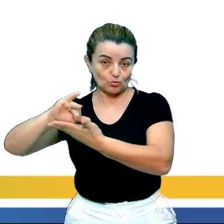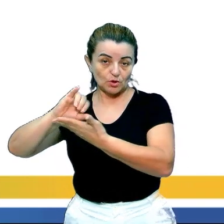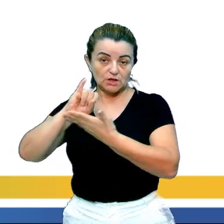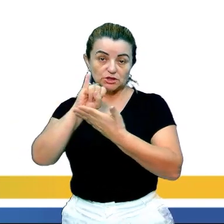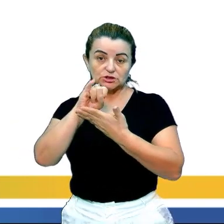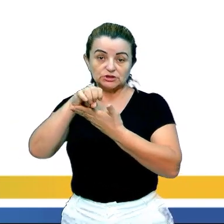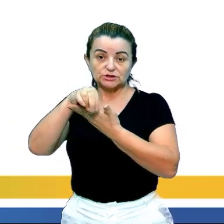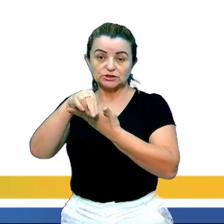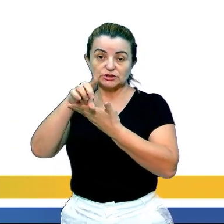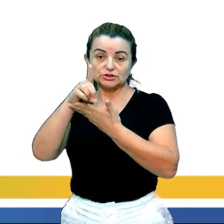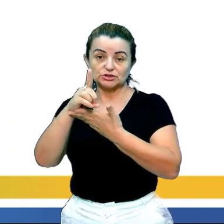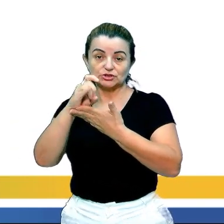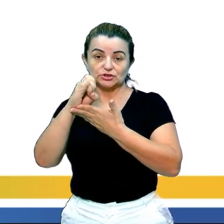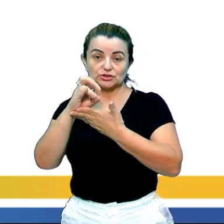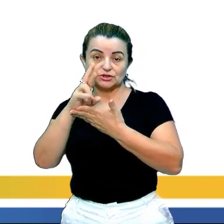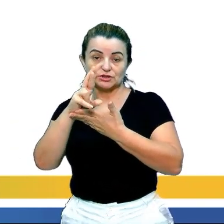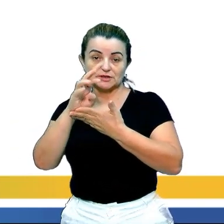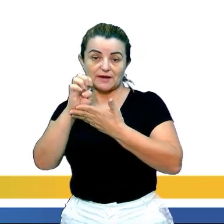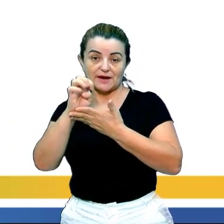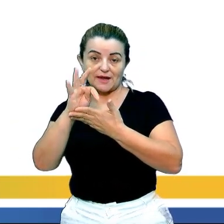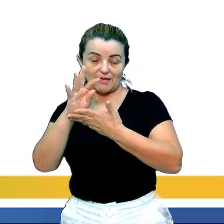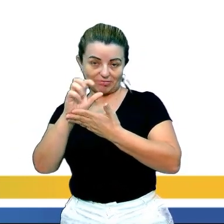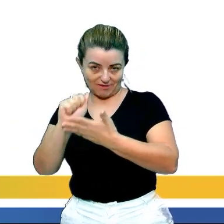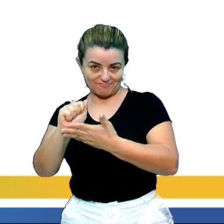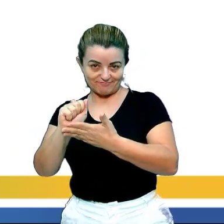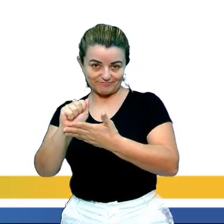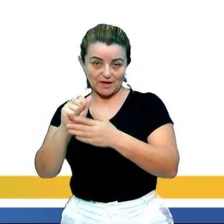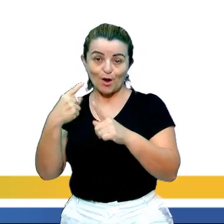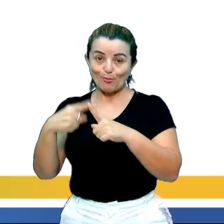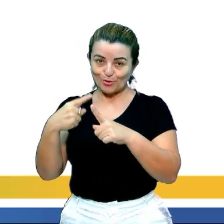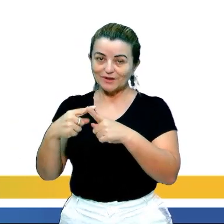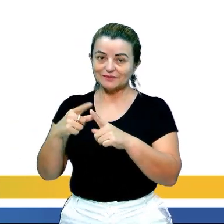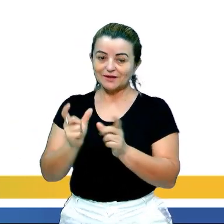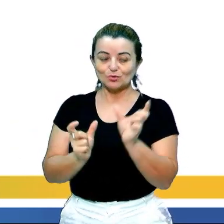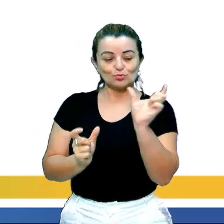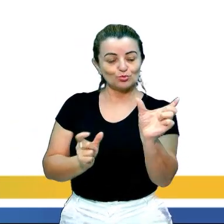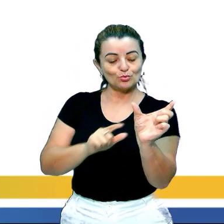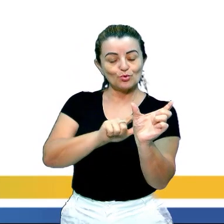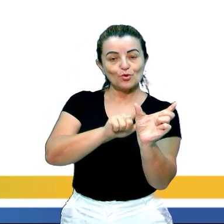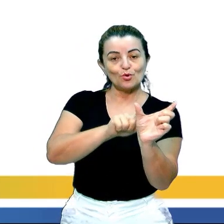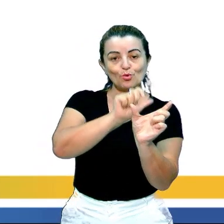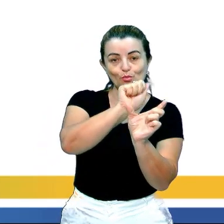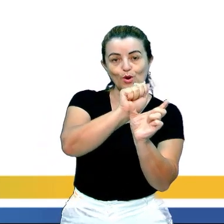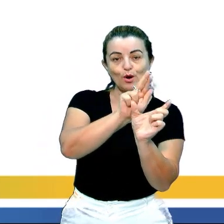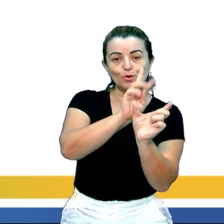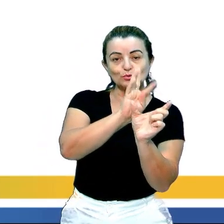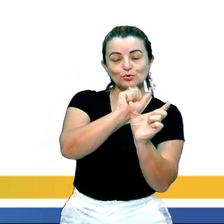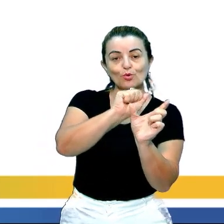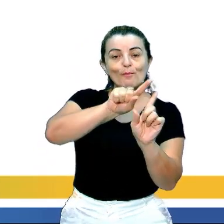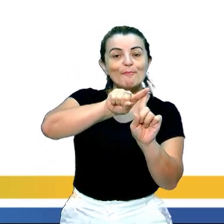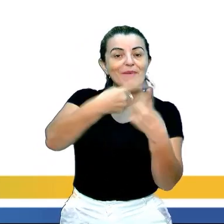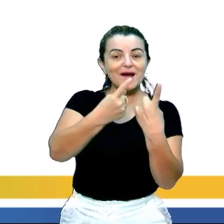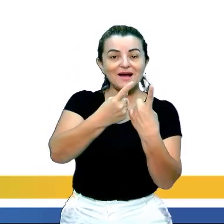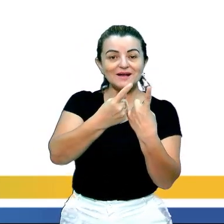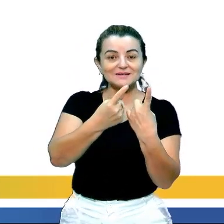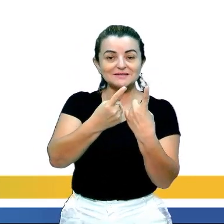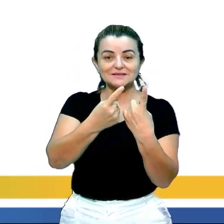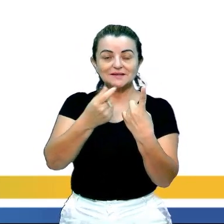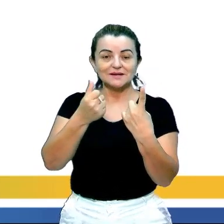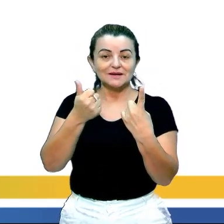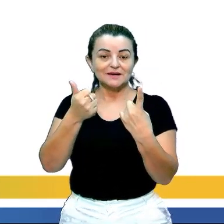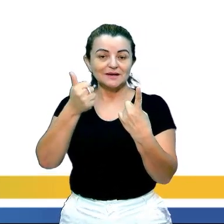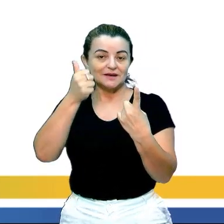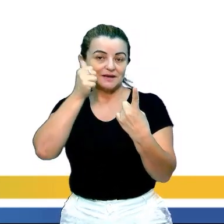um autor muito famoso, que é Machado de Assis, utilizei a voz de um dos personagens dele, muito famosos também, que é o Braz